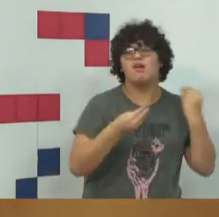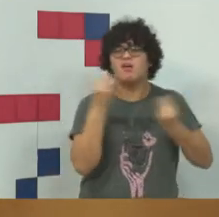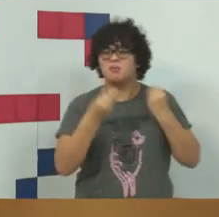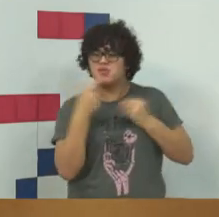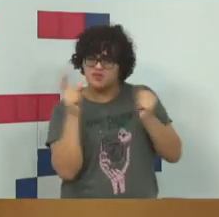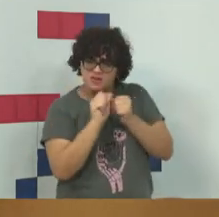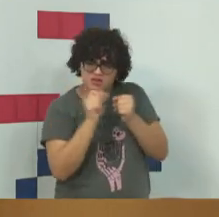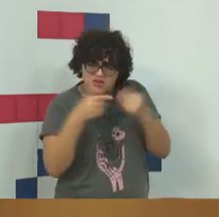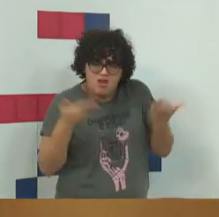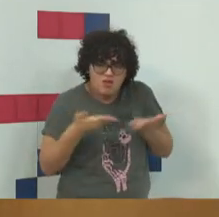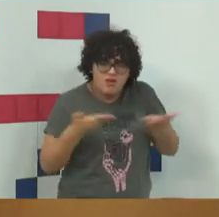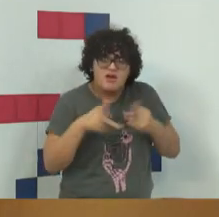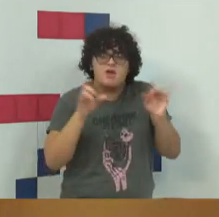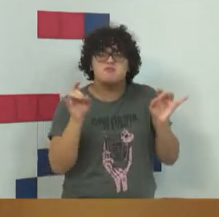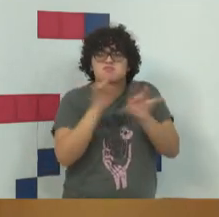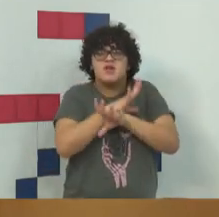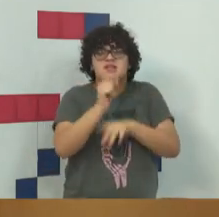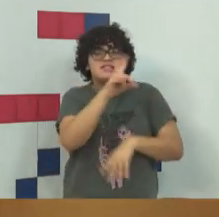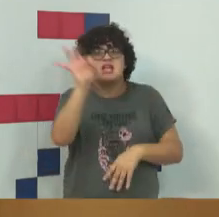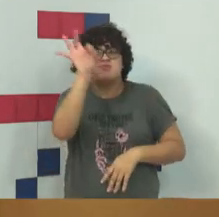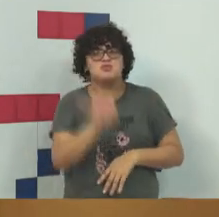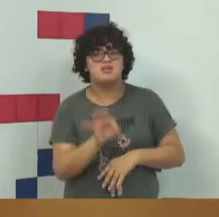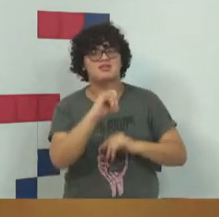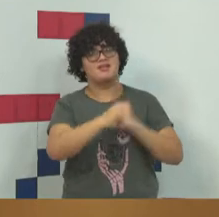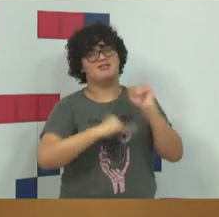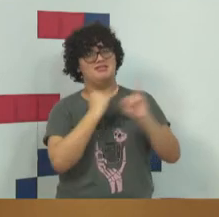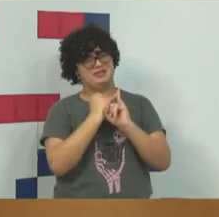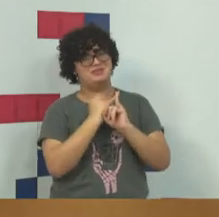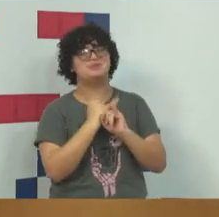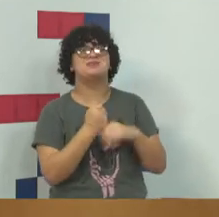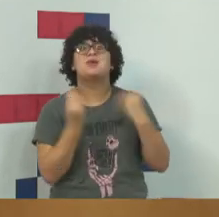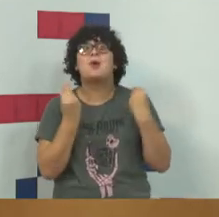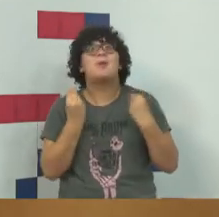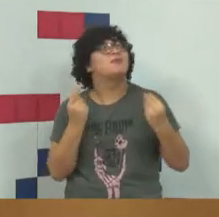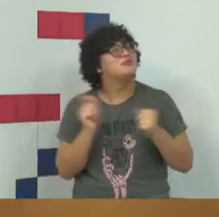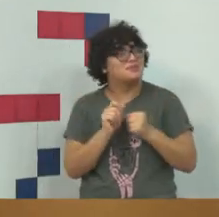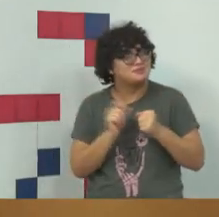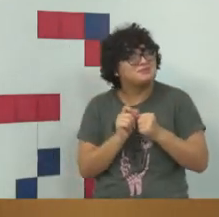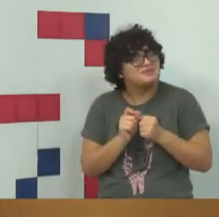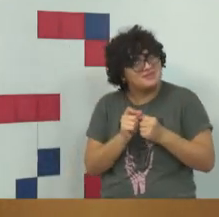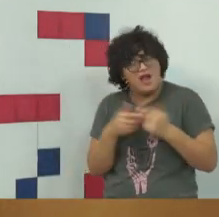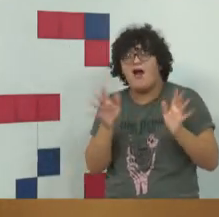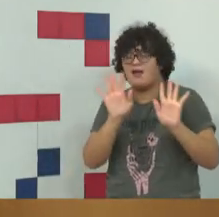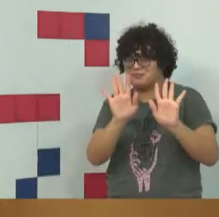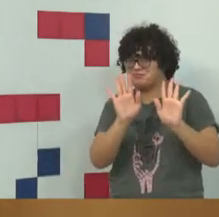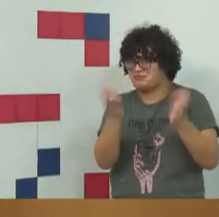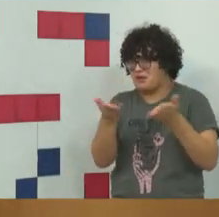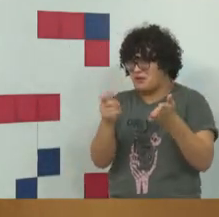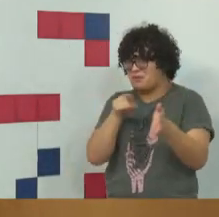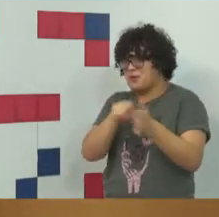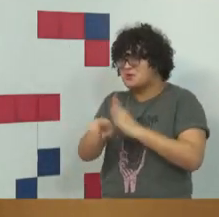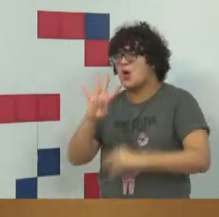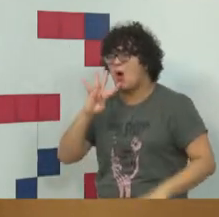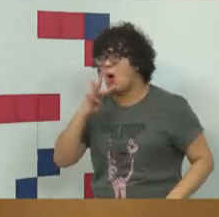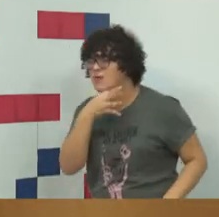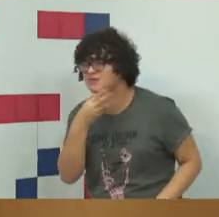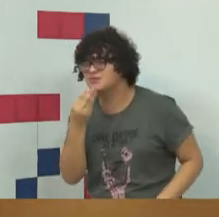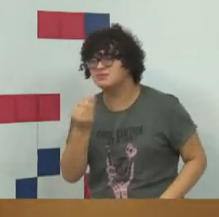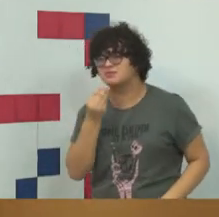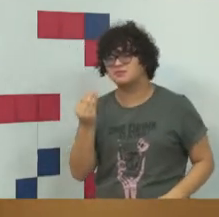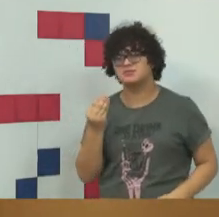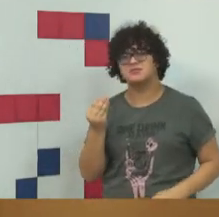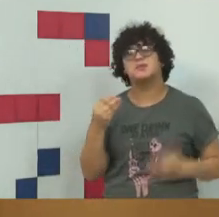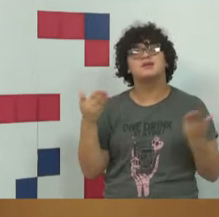fazer uma campanha praticamente 100% em rede social. E a pergunta que óbvia que